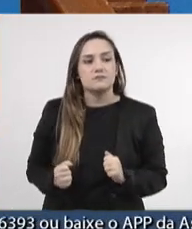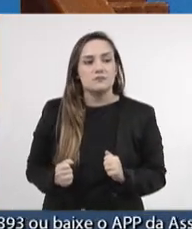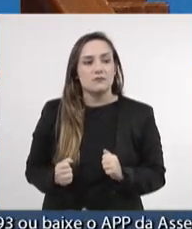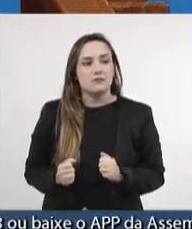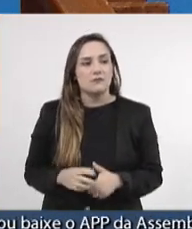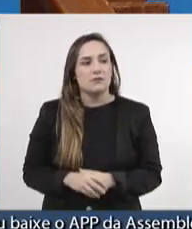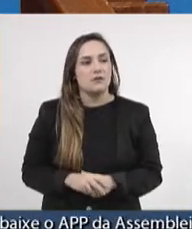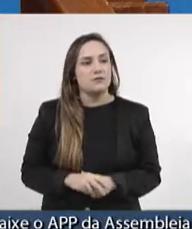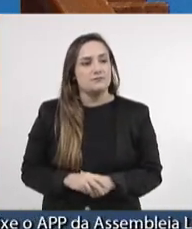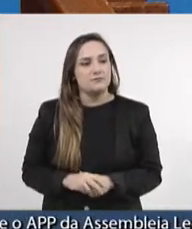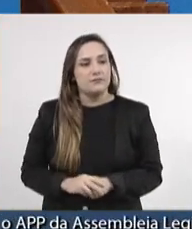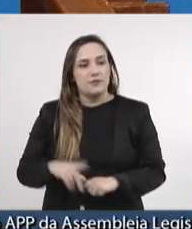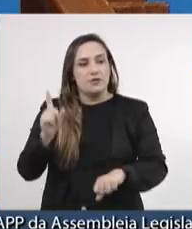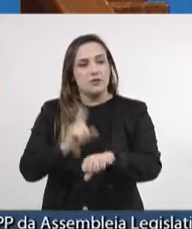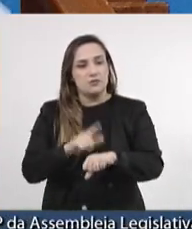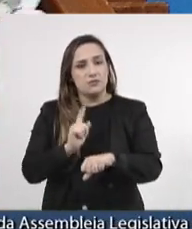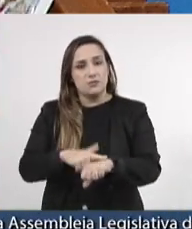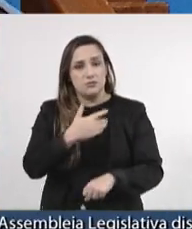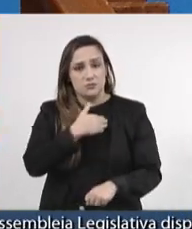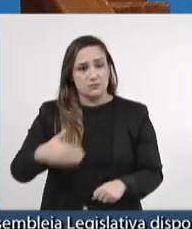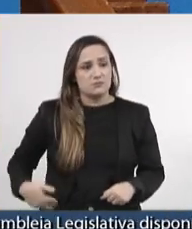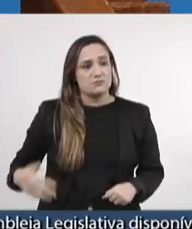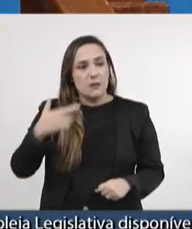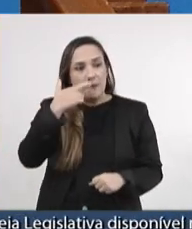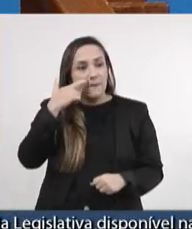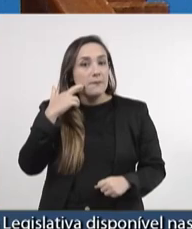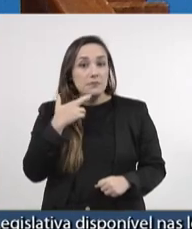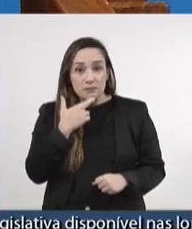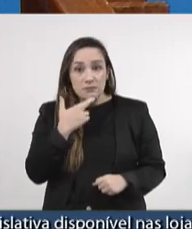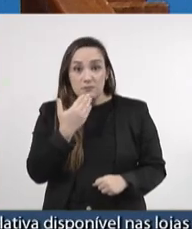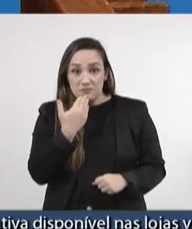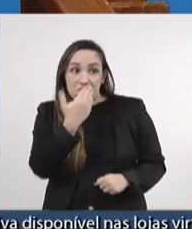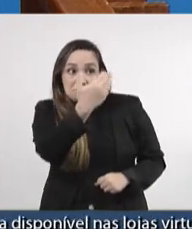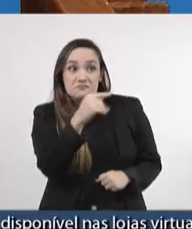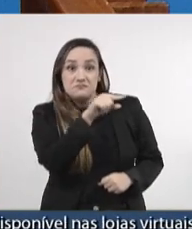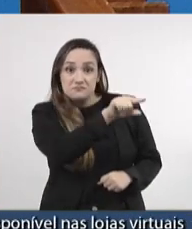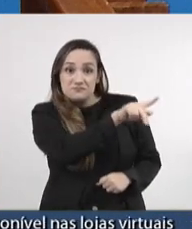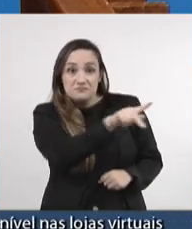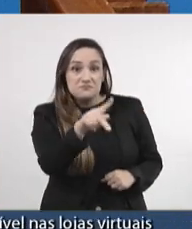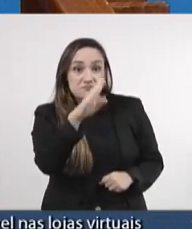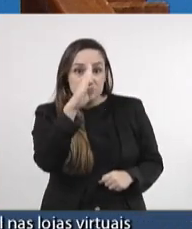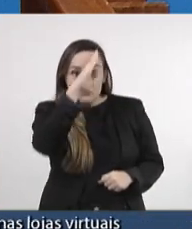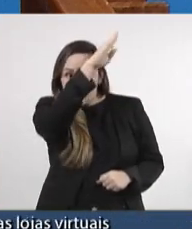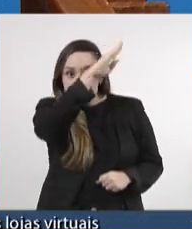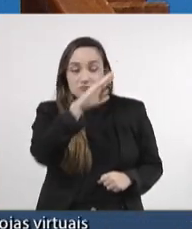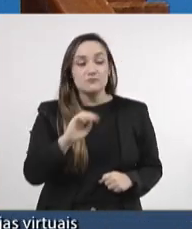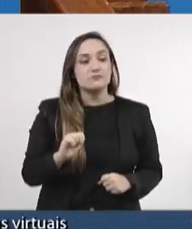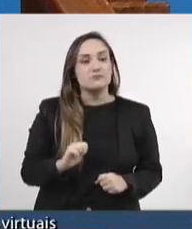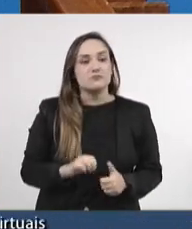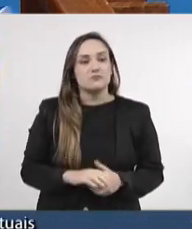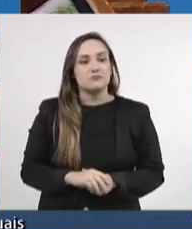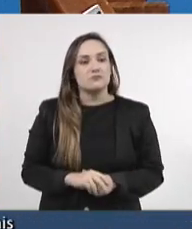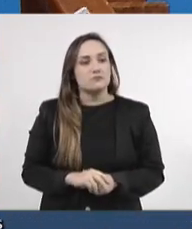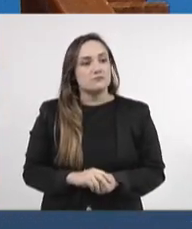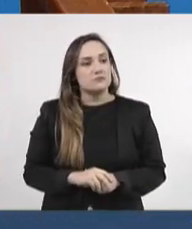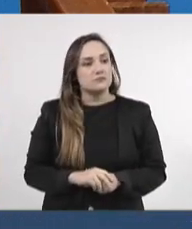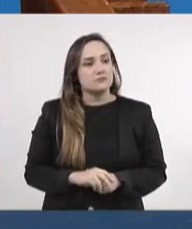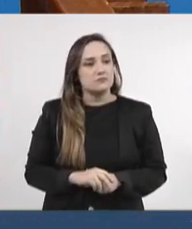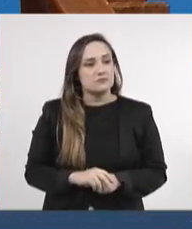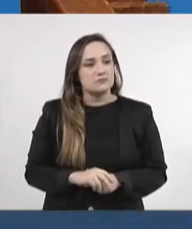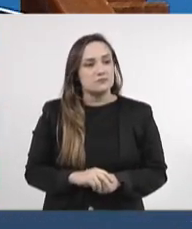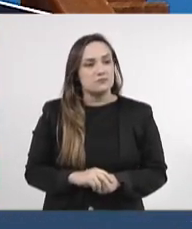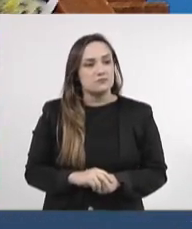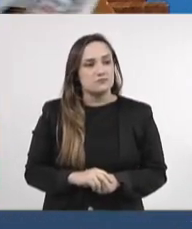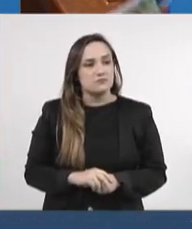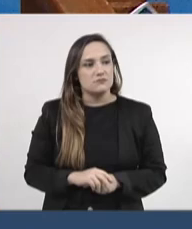o Eduardo Hiddle, nosso governador, foi pedir o apoio ao presidente Bolsonaro por dizer que